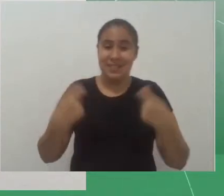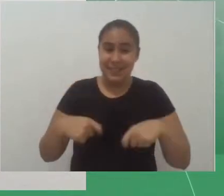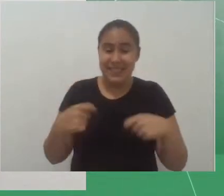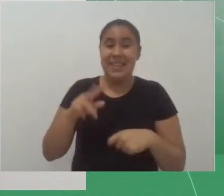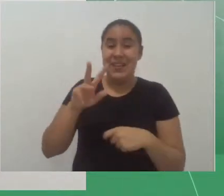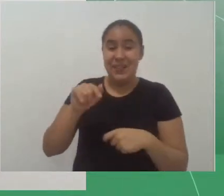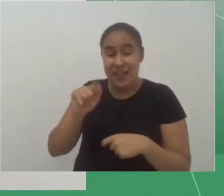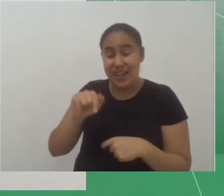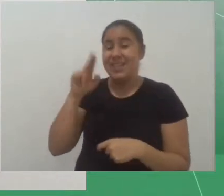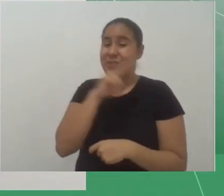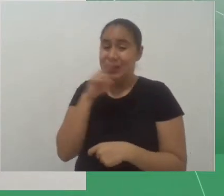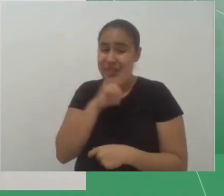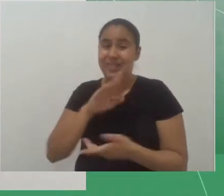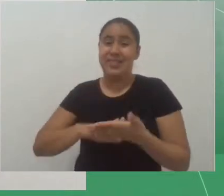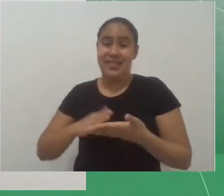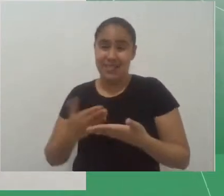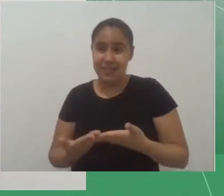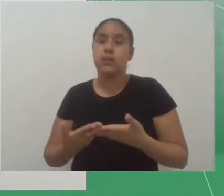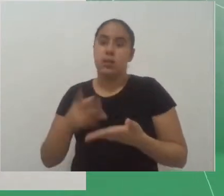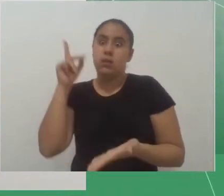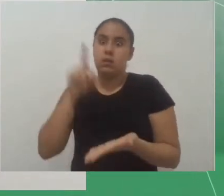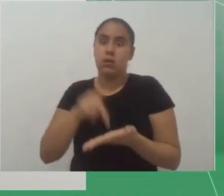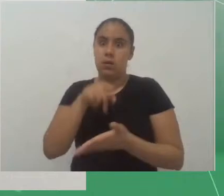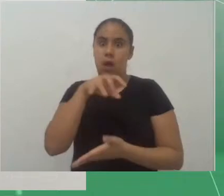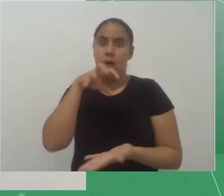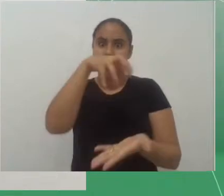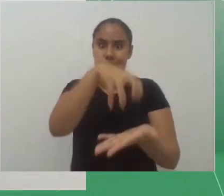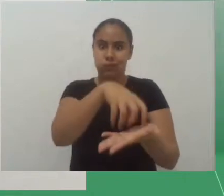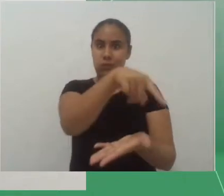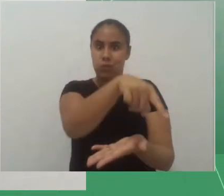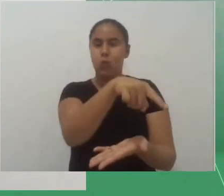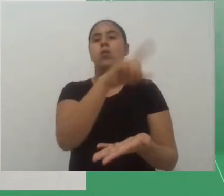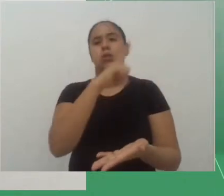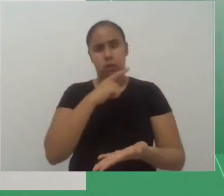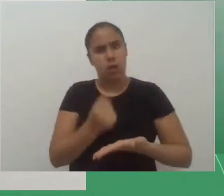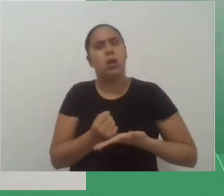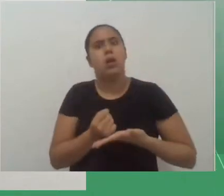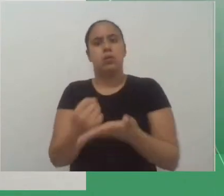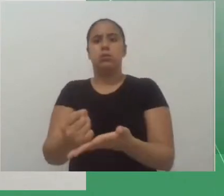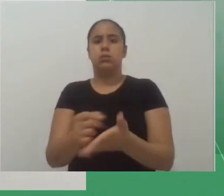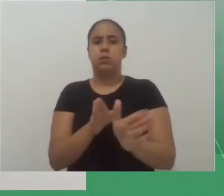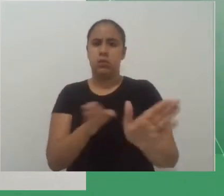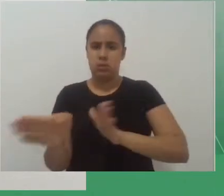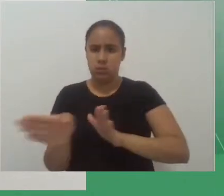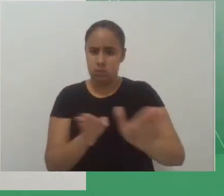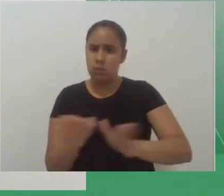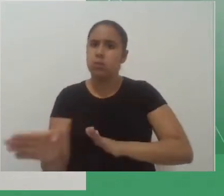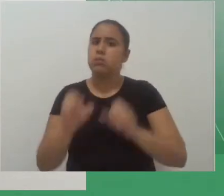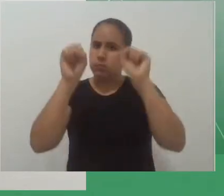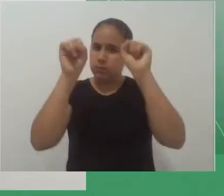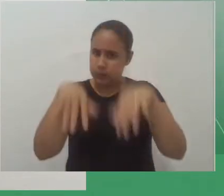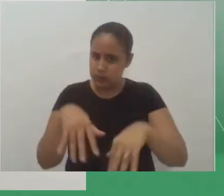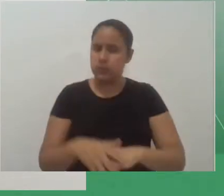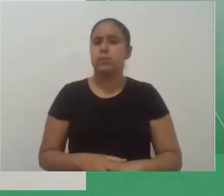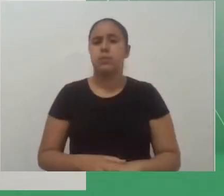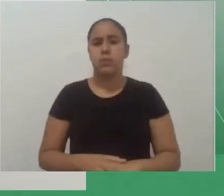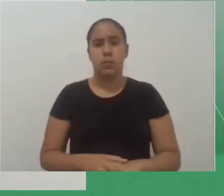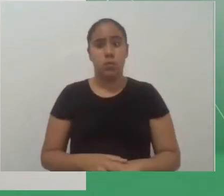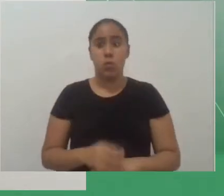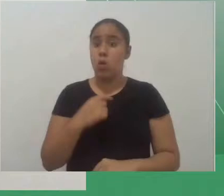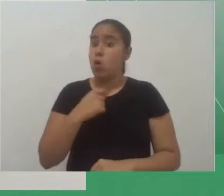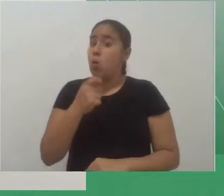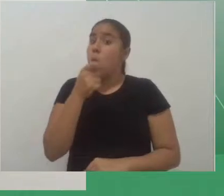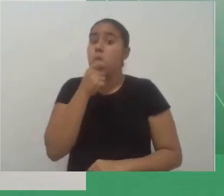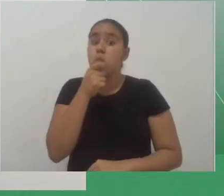realmente o NAP me tem ajudado bastante na questão de atendimento de profissionais eu não incluí os dados